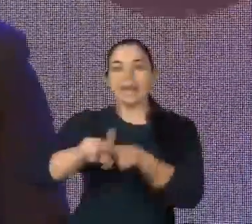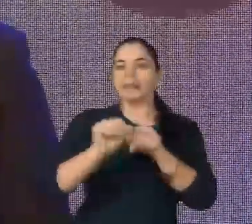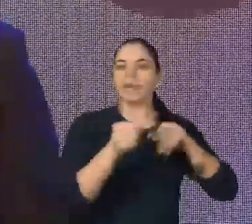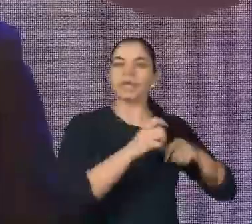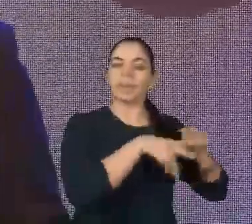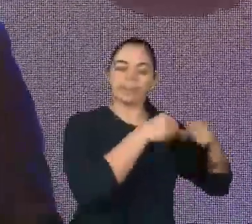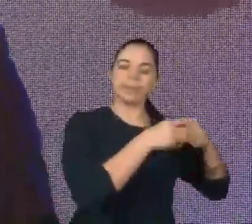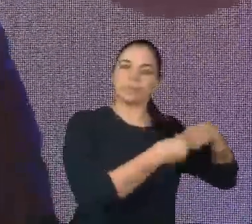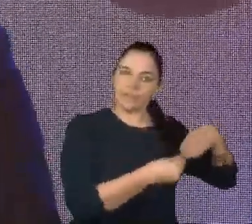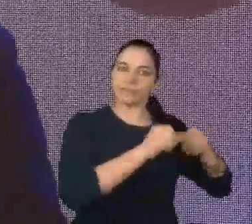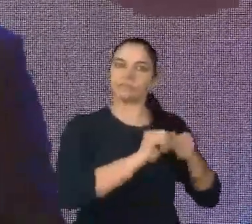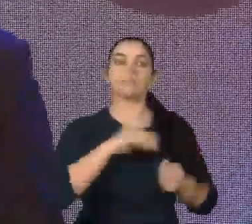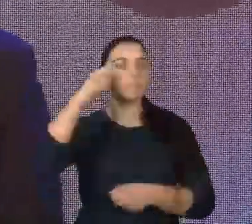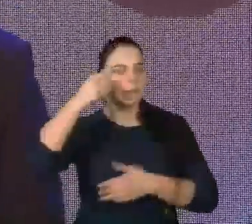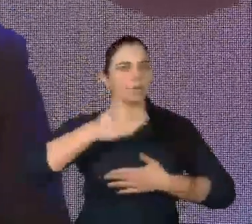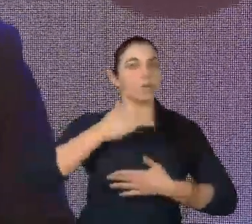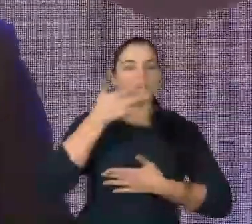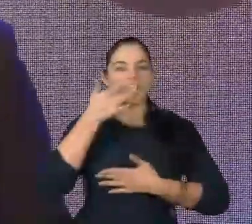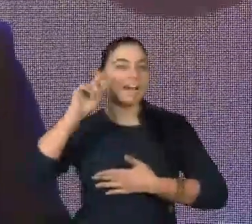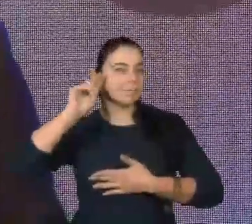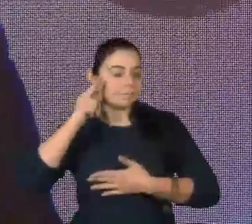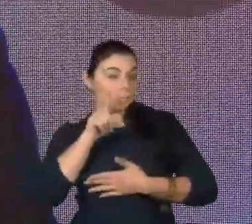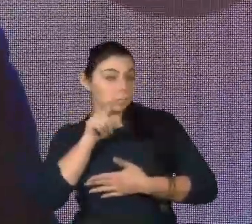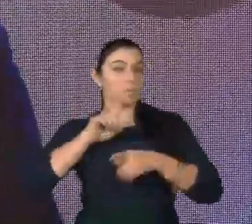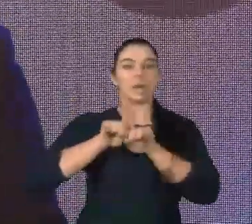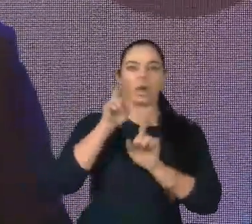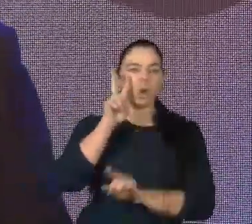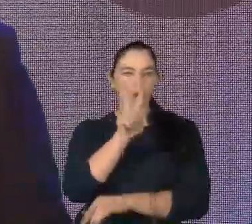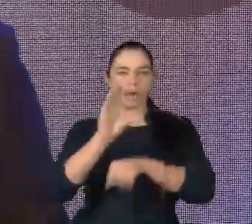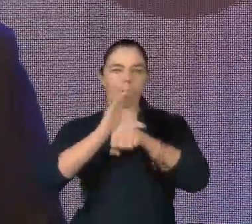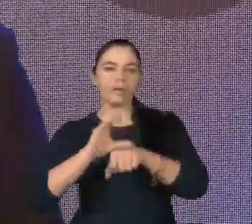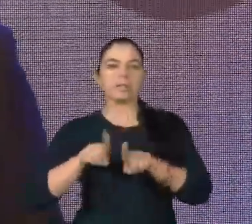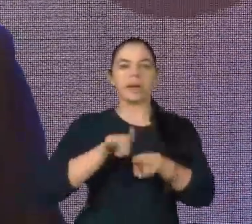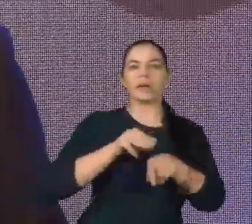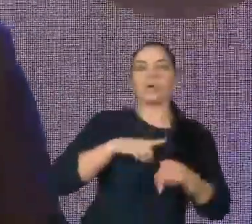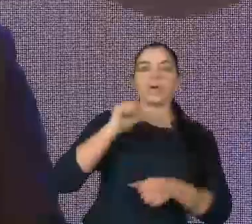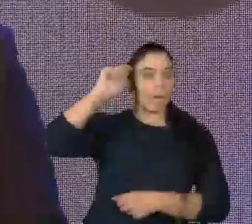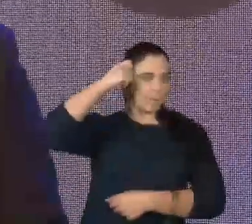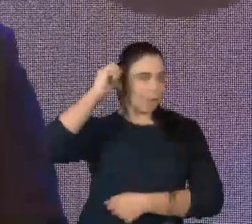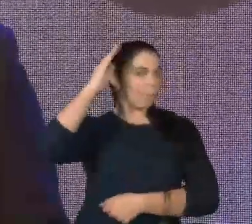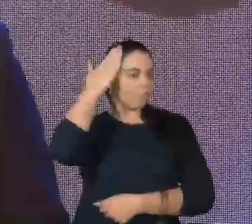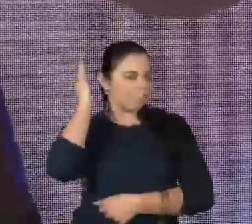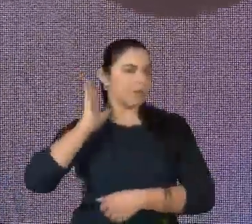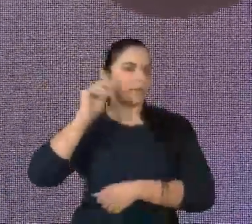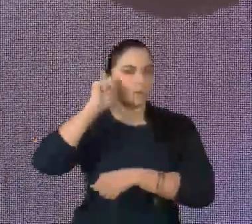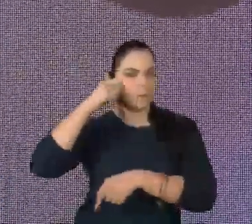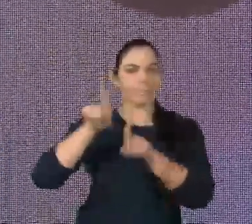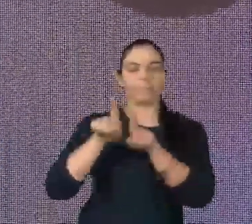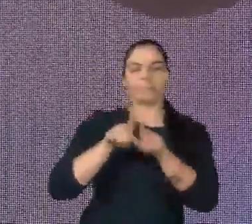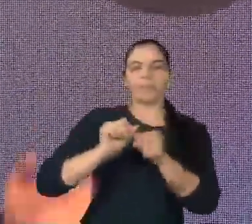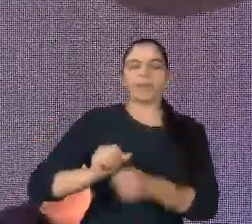preto. E eu sou um cara moreno claro, olhos castanhos, cabelos pretos e moreno claro. Muito bem,